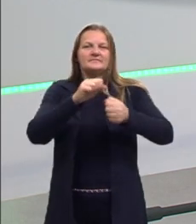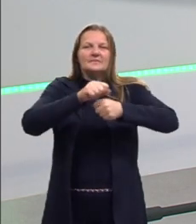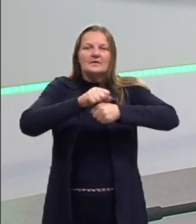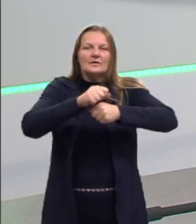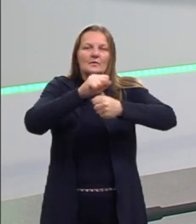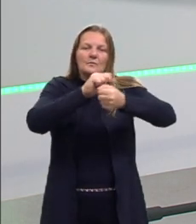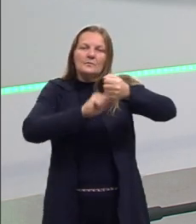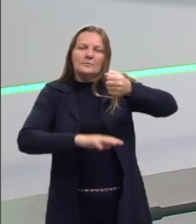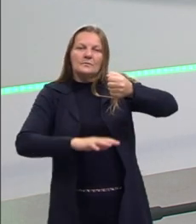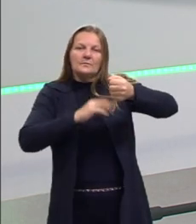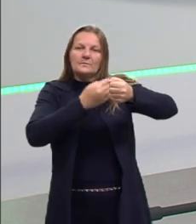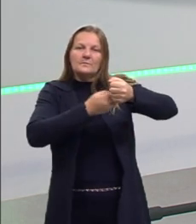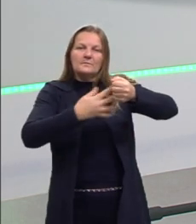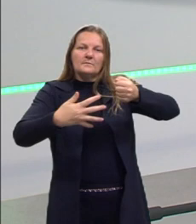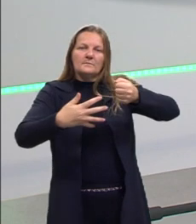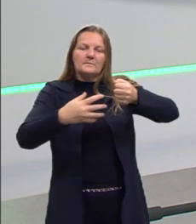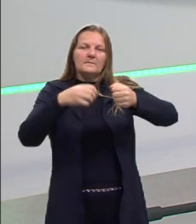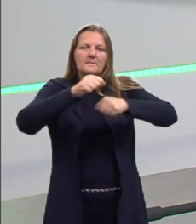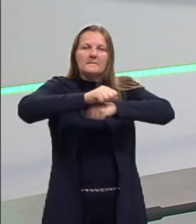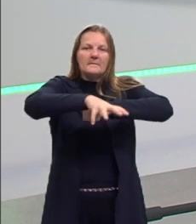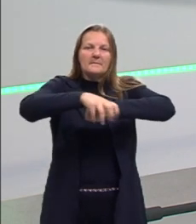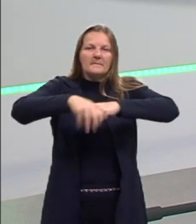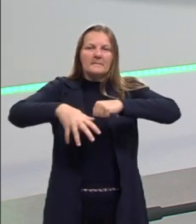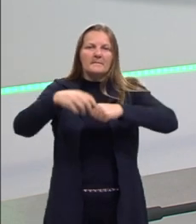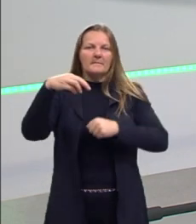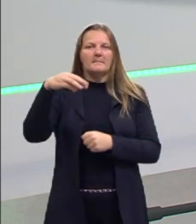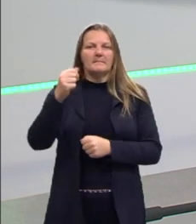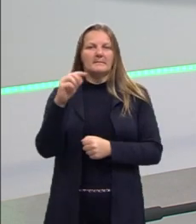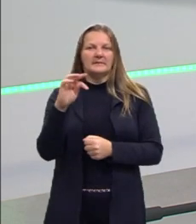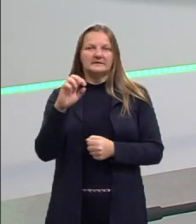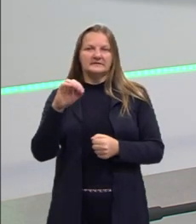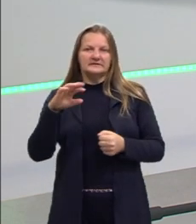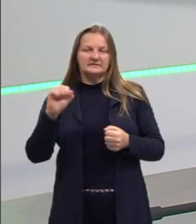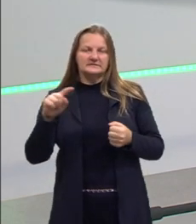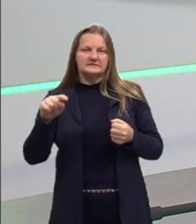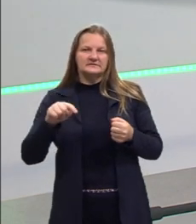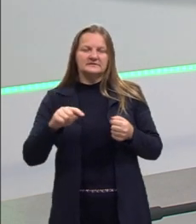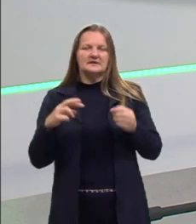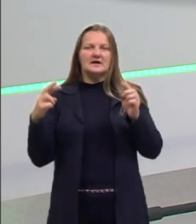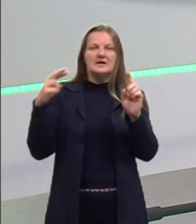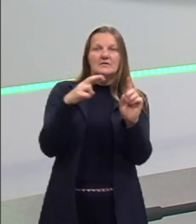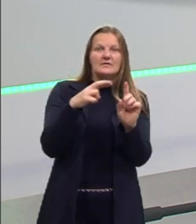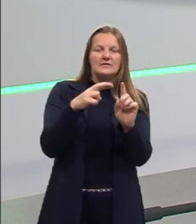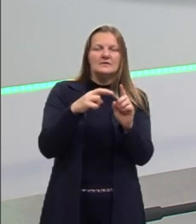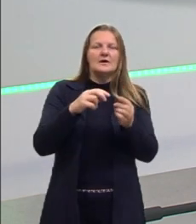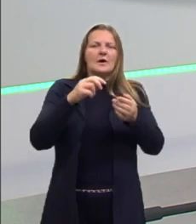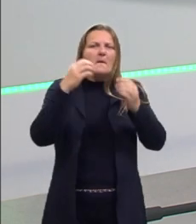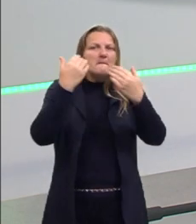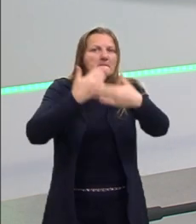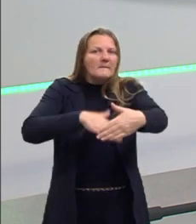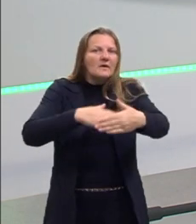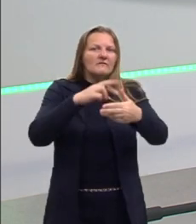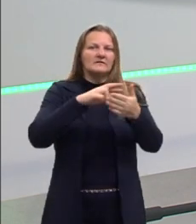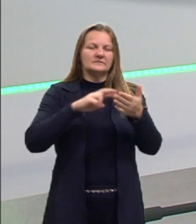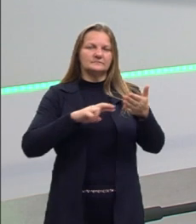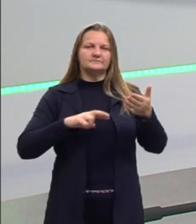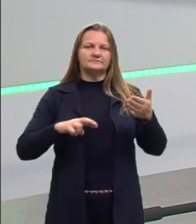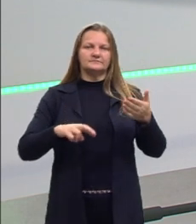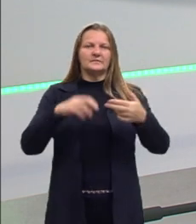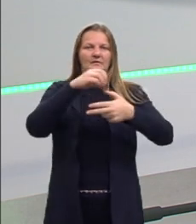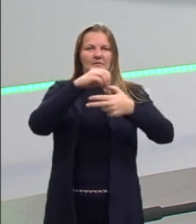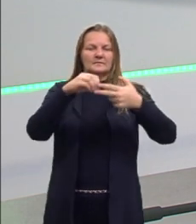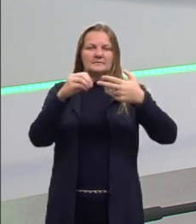de referência para o Enem, nós temos a prova de redação do Exame Nacional do Ensino